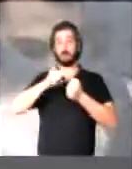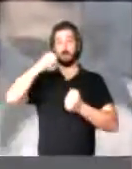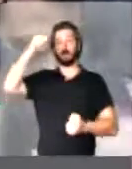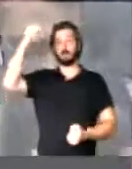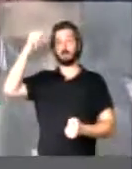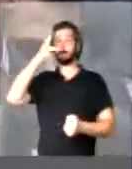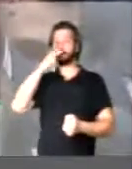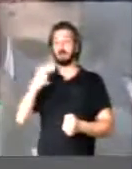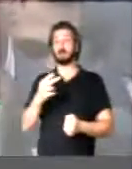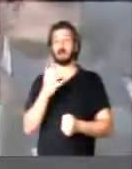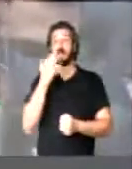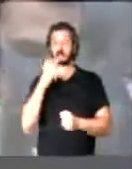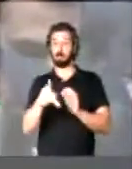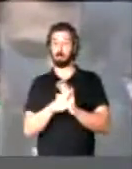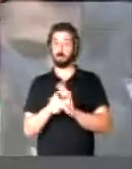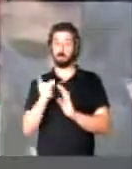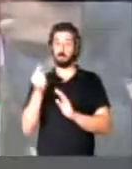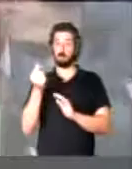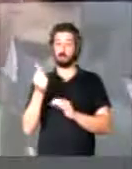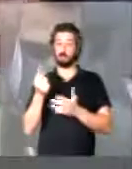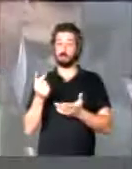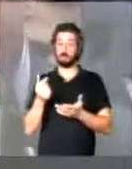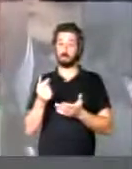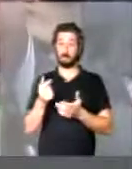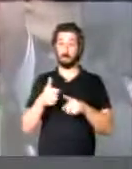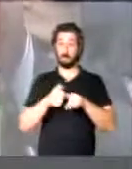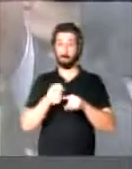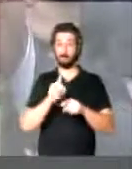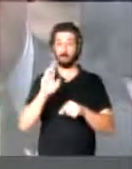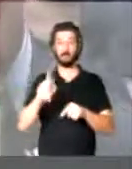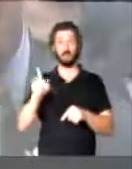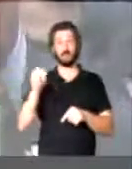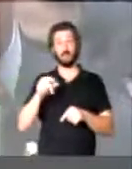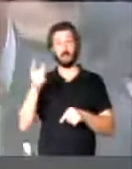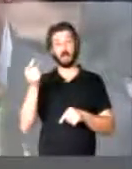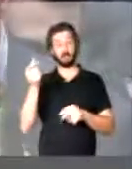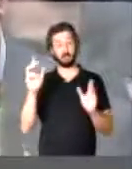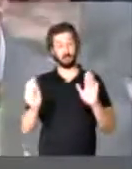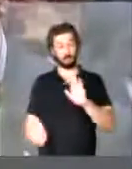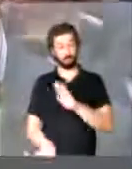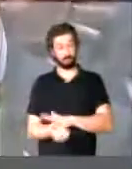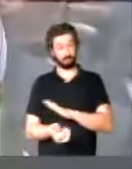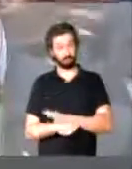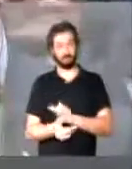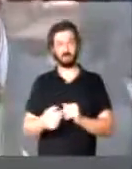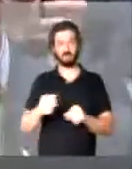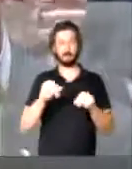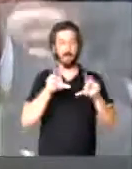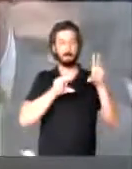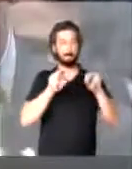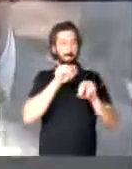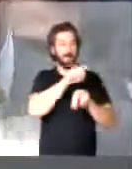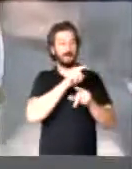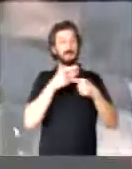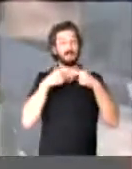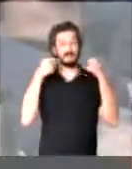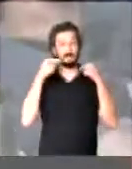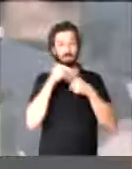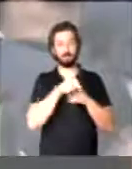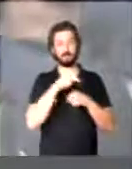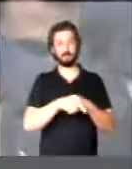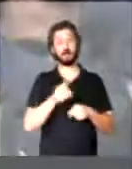que pelo visto se alimentava de, não de milho, mas de dinheiro espúrio. Esses patinhos simpáticos